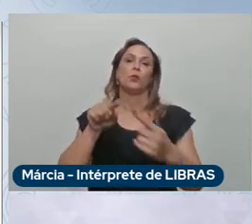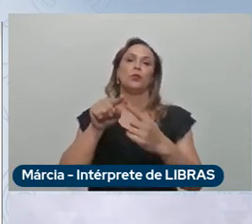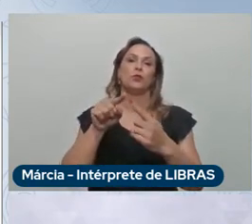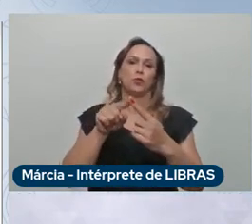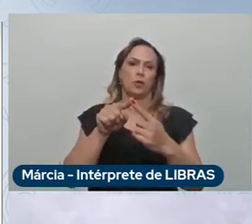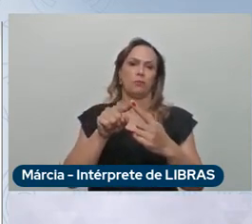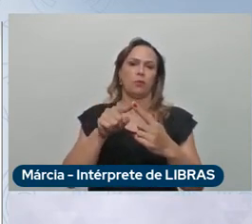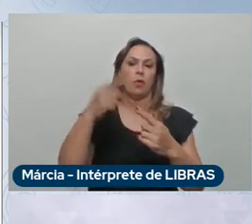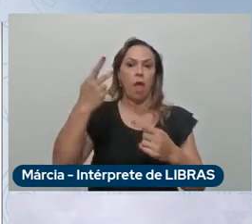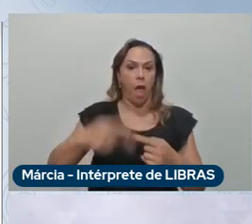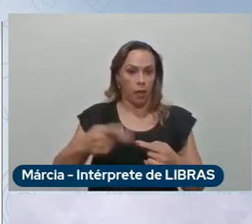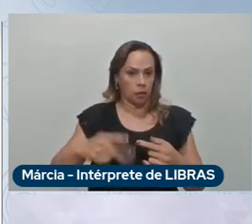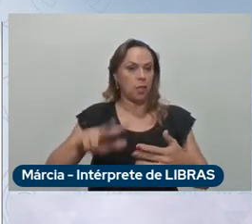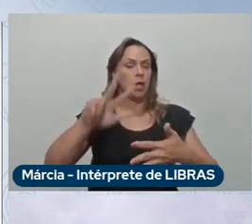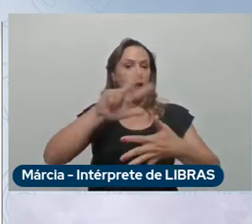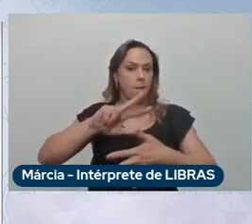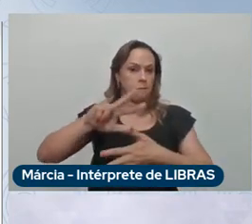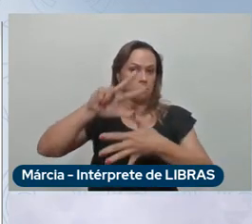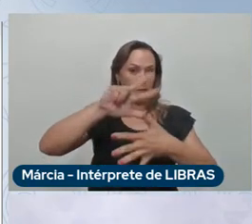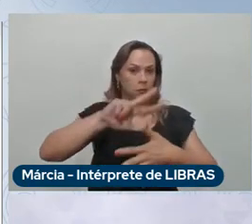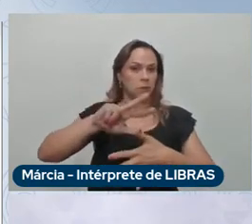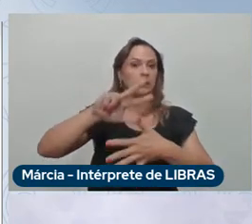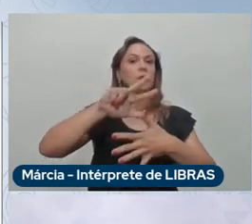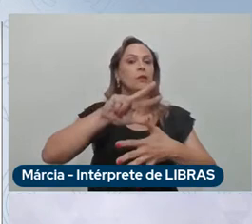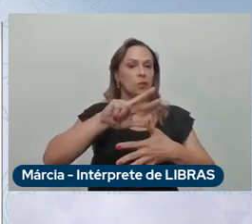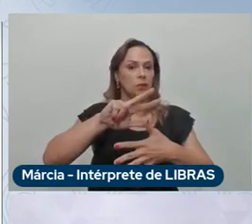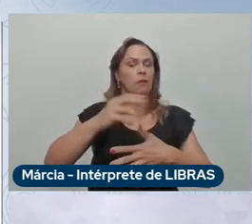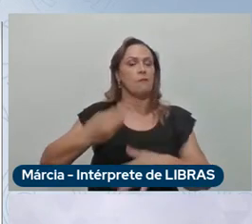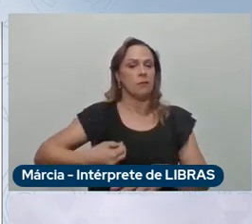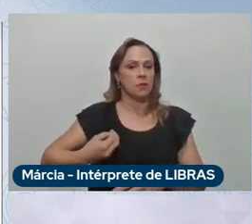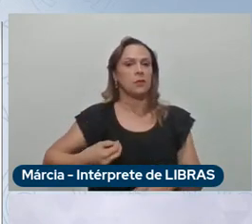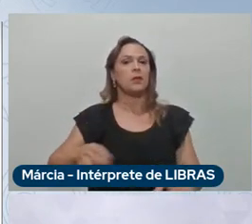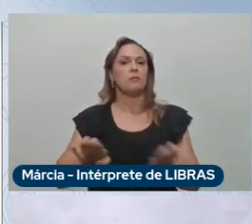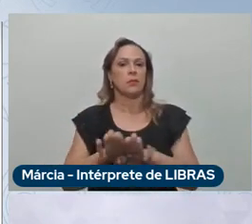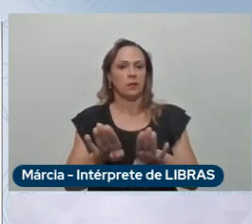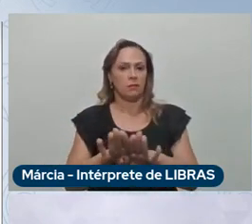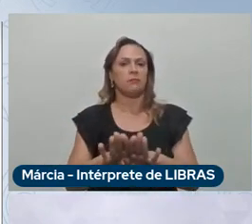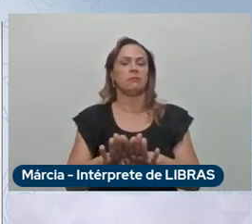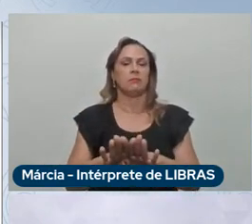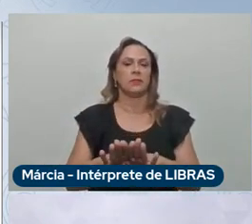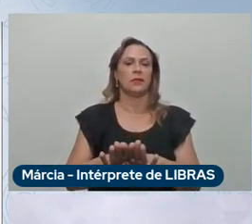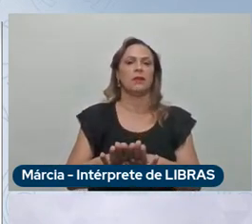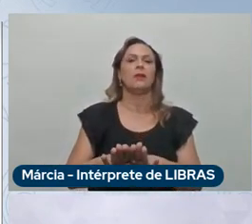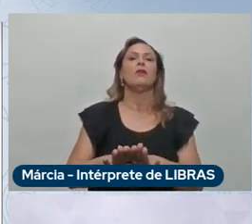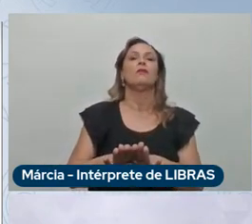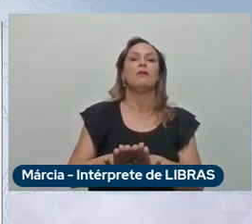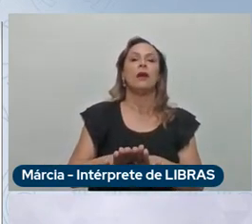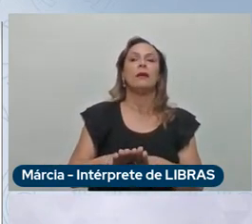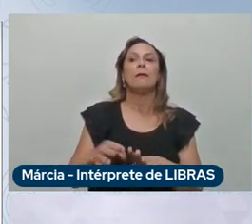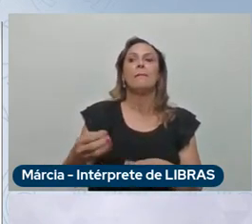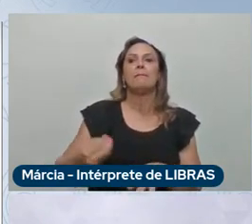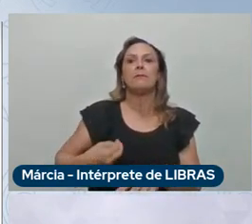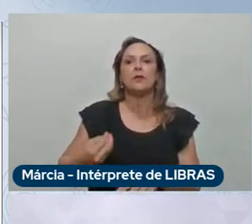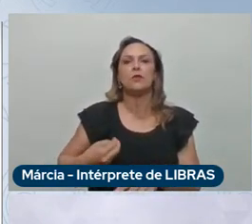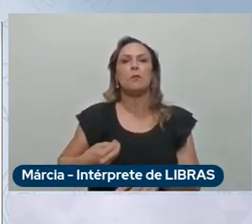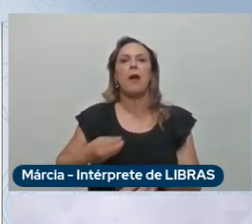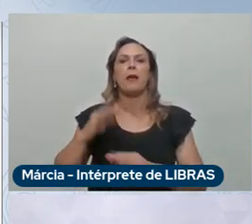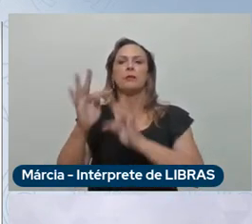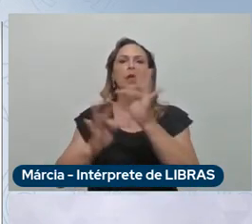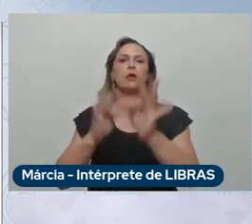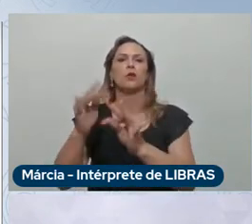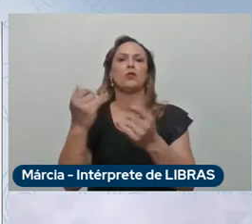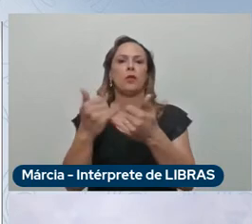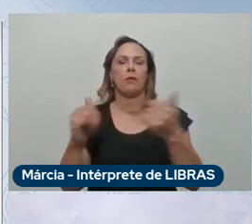pegará desse shelf dessa gaveta a tecnologia de eletrificação mais oportuna e